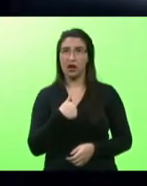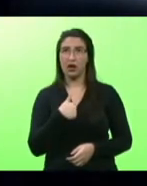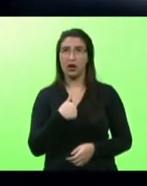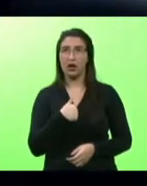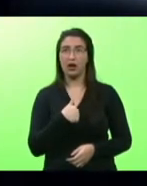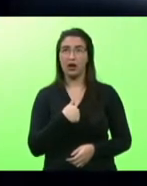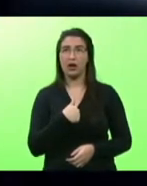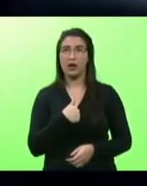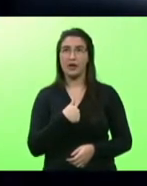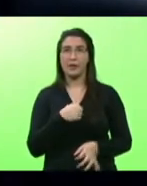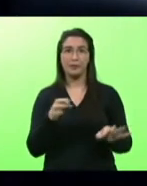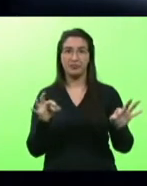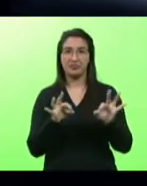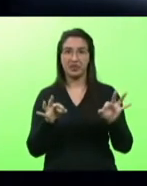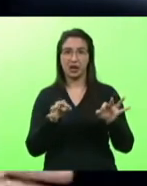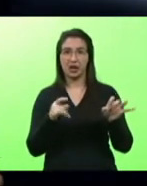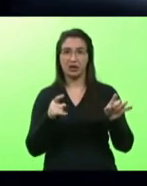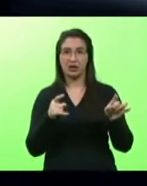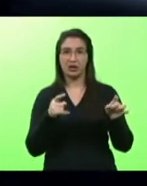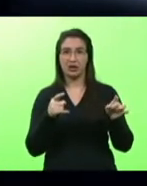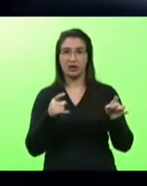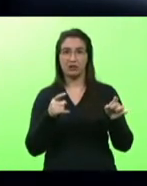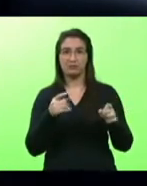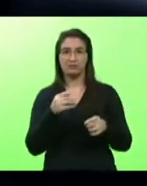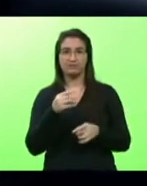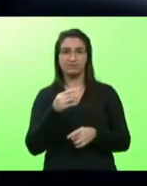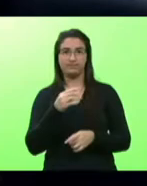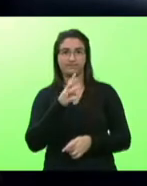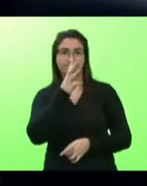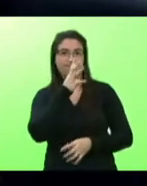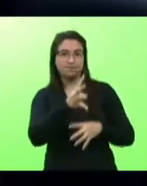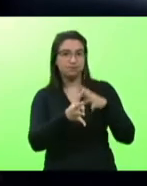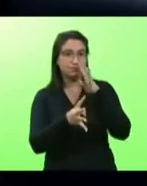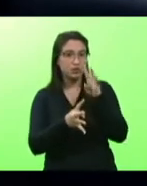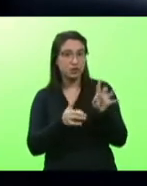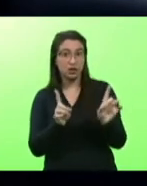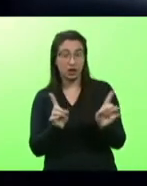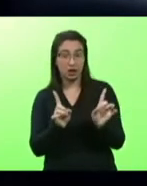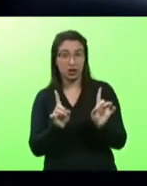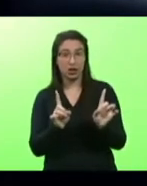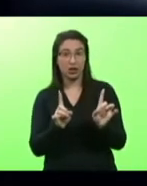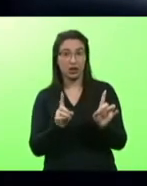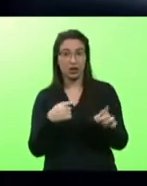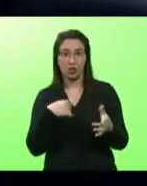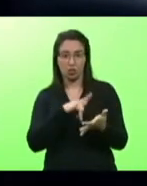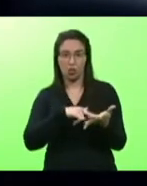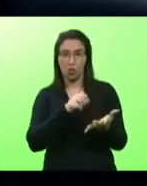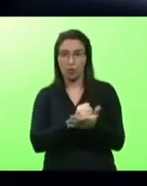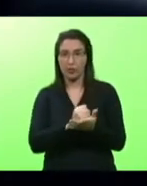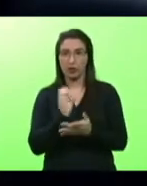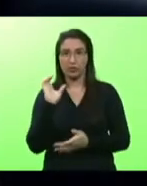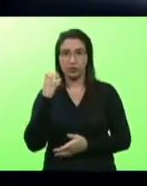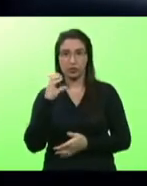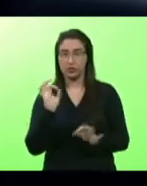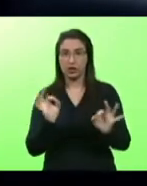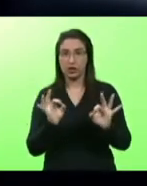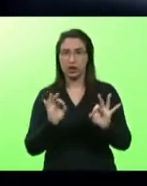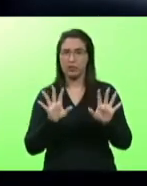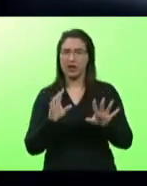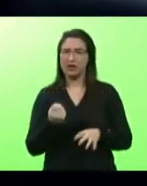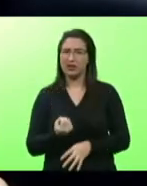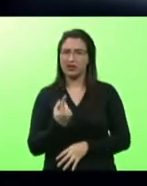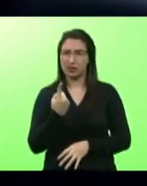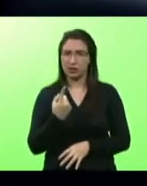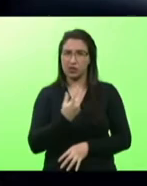nenhum tipo de acusação não estou com os documentos científicos mas estranho que uma vacina já em uso